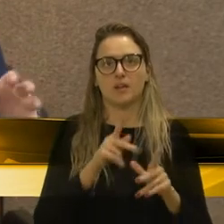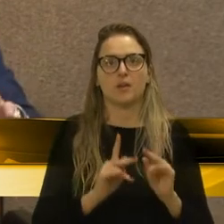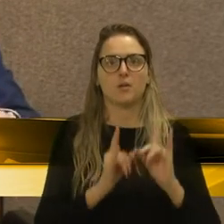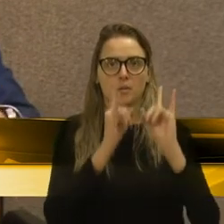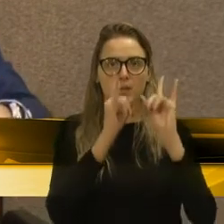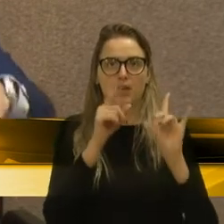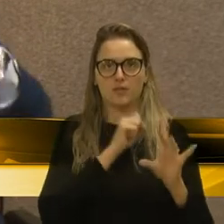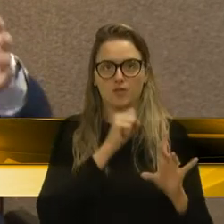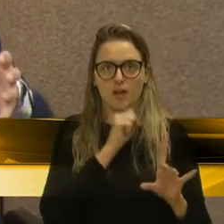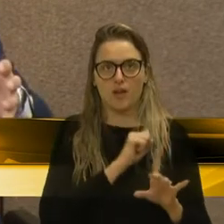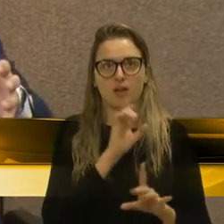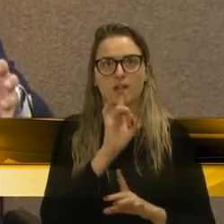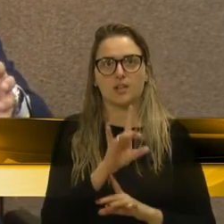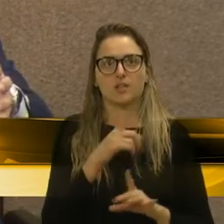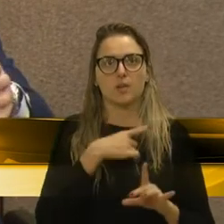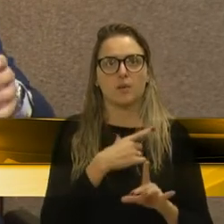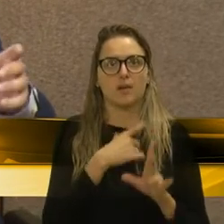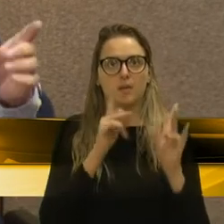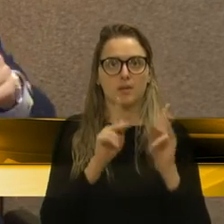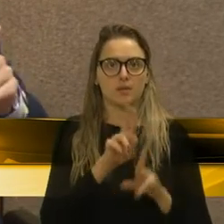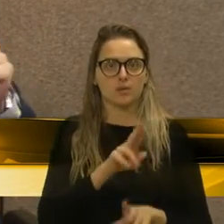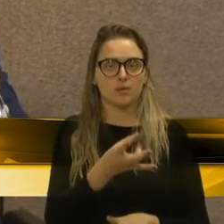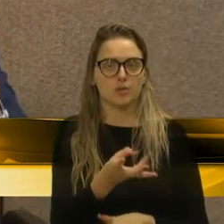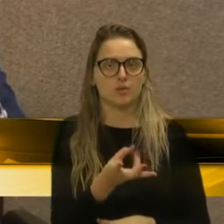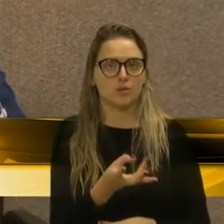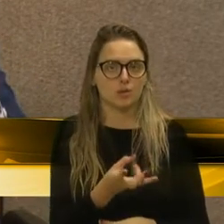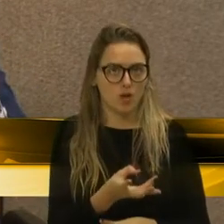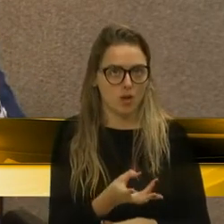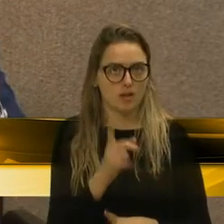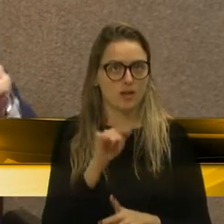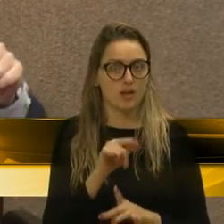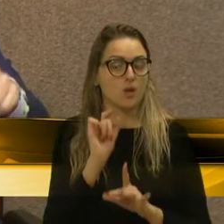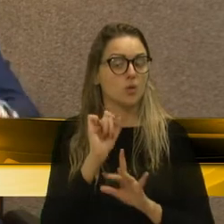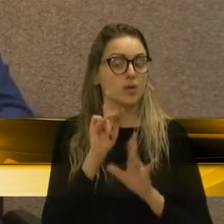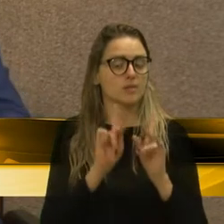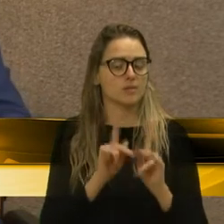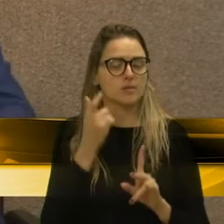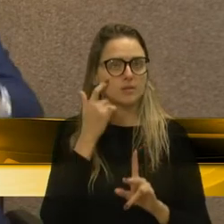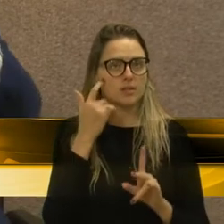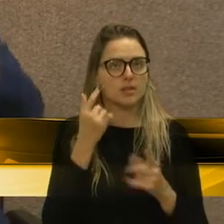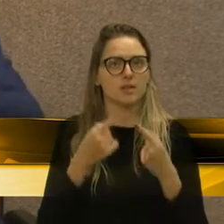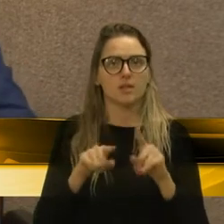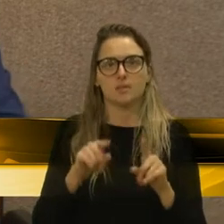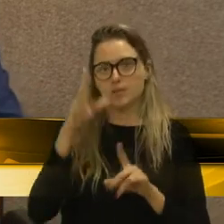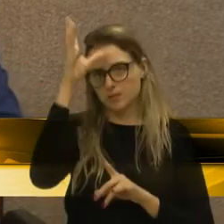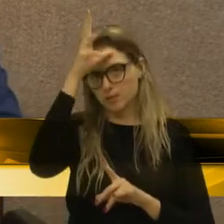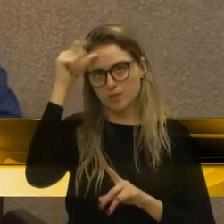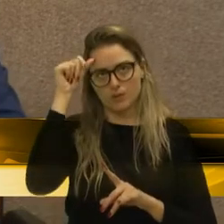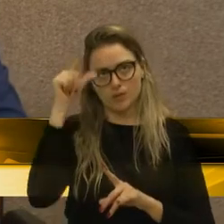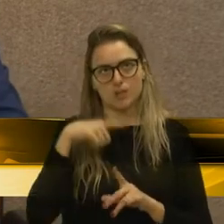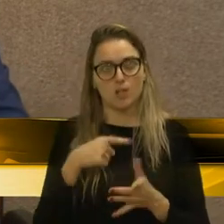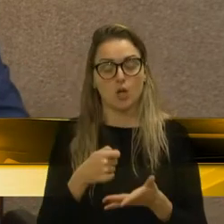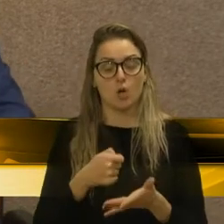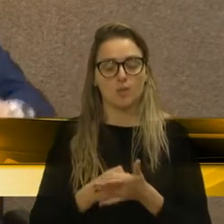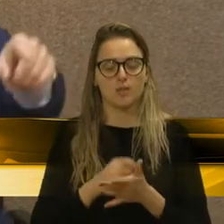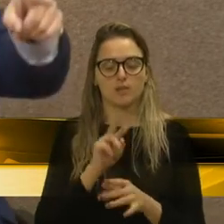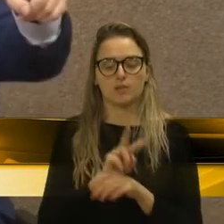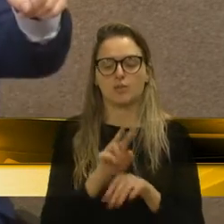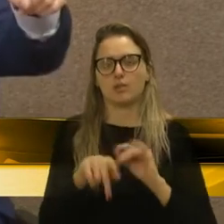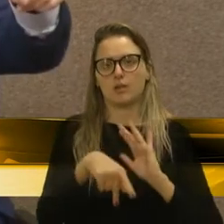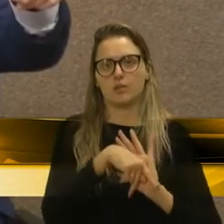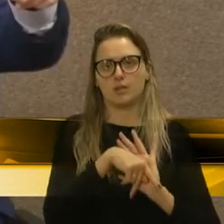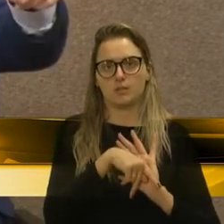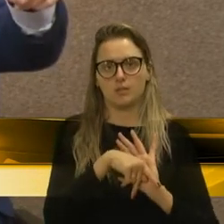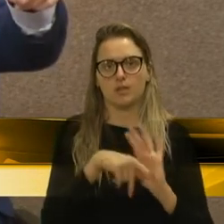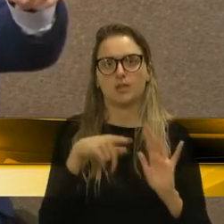nada de serventia, só para reunir marginal. Essa é a visão do senso comum. O município tem o dever de preservar essas áreas. Tem o dever